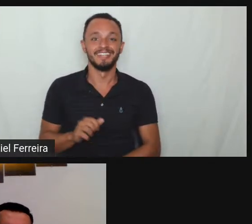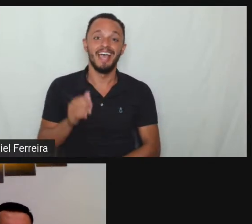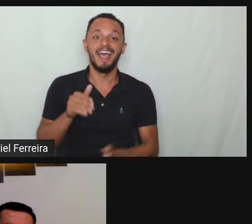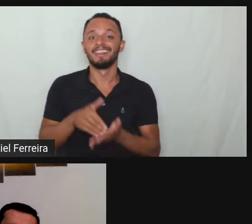abraço a todos